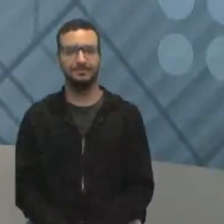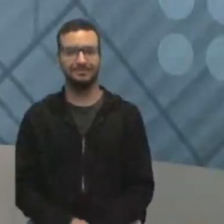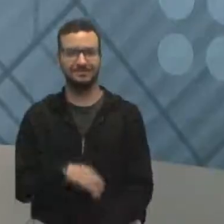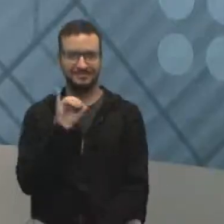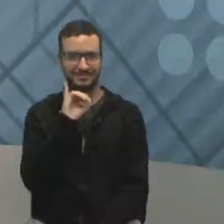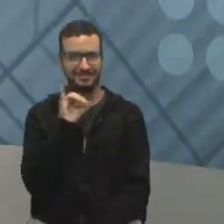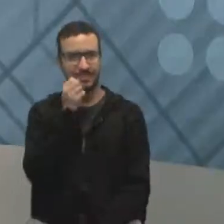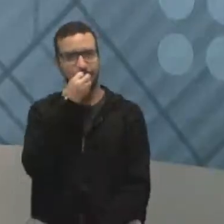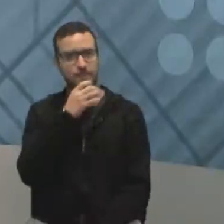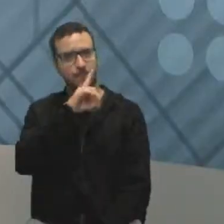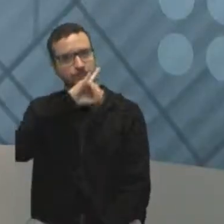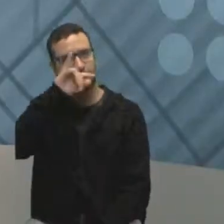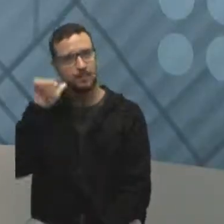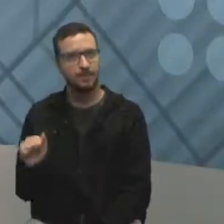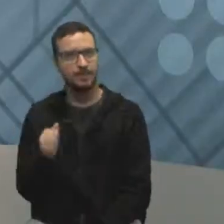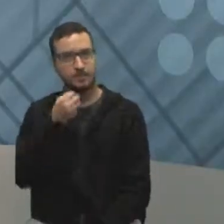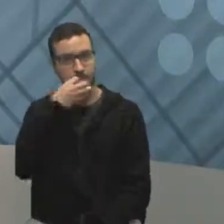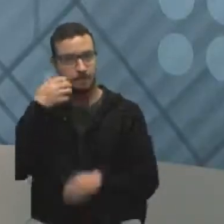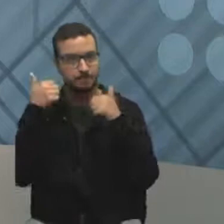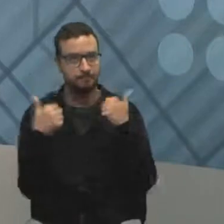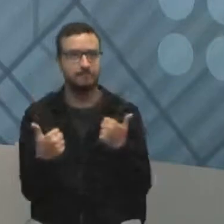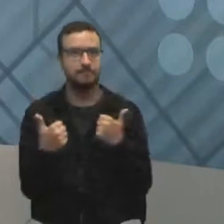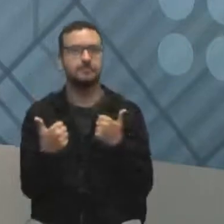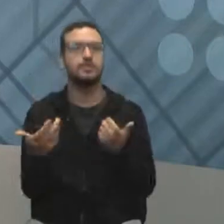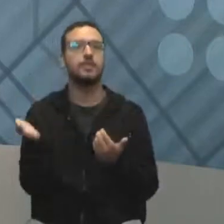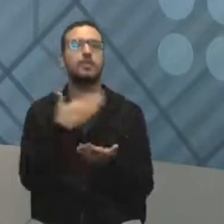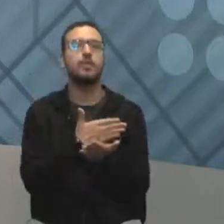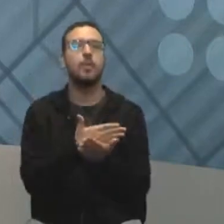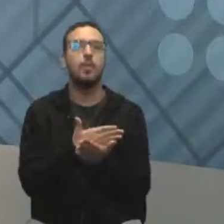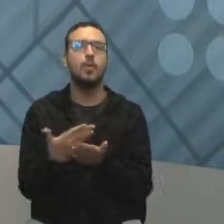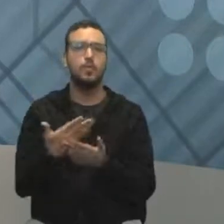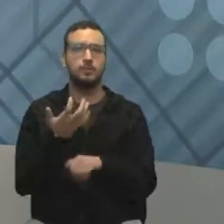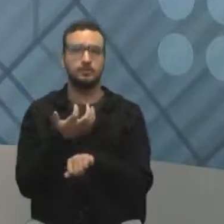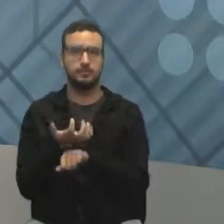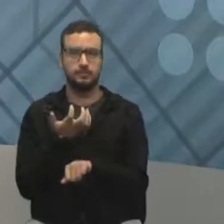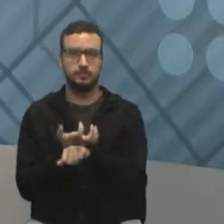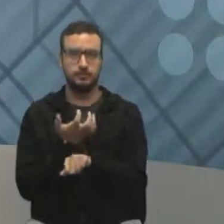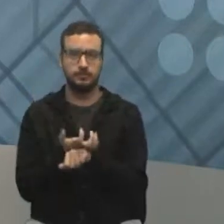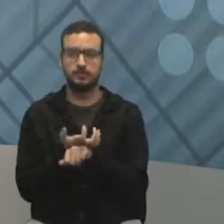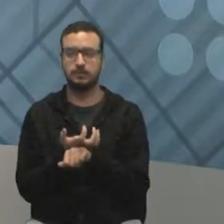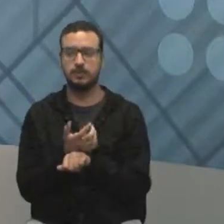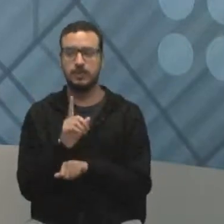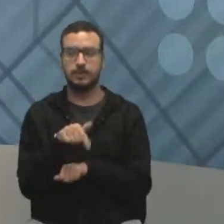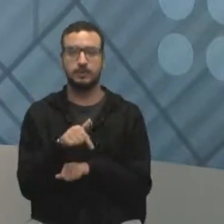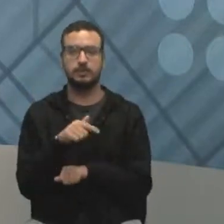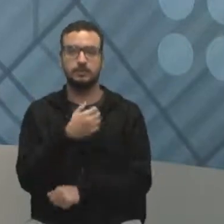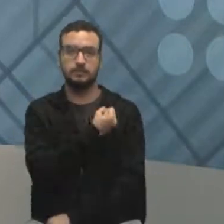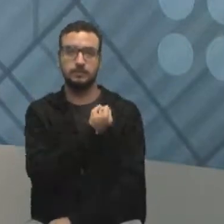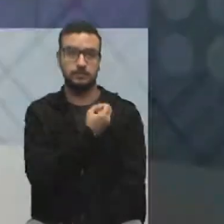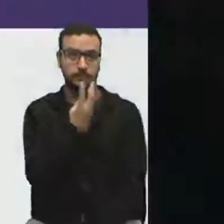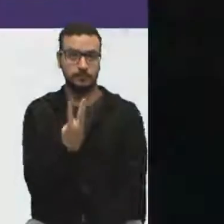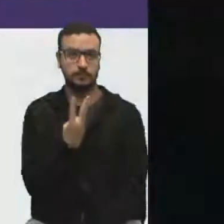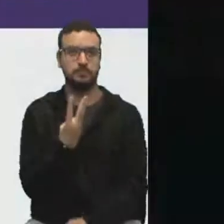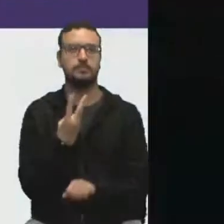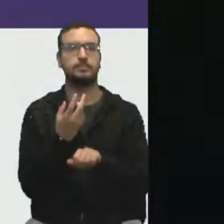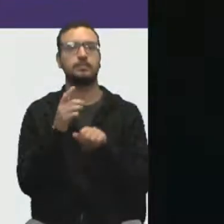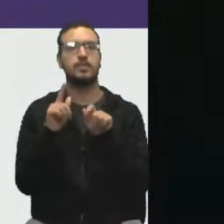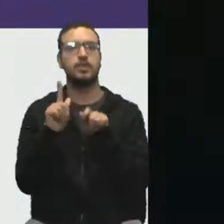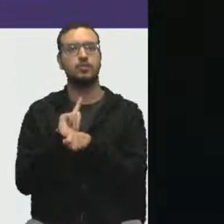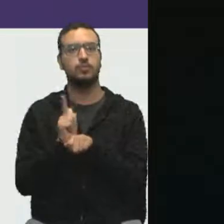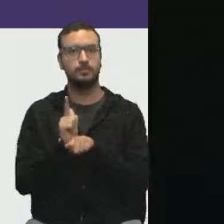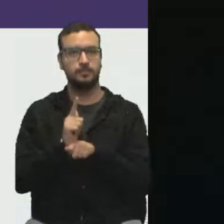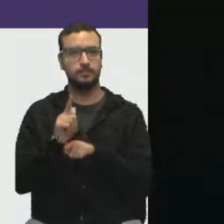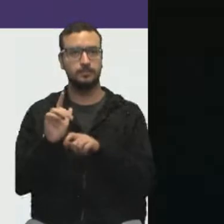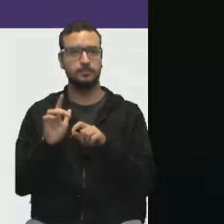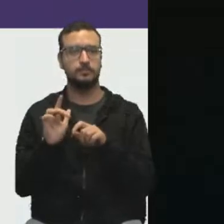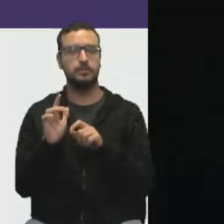Olá, bom dia, tudo bem? Vamos começar a nossa disciplina aqui, nossa aula, aula de número 3, gestão de projetos. Acompanha